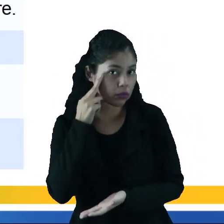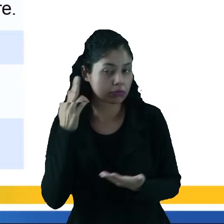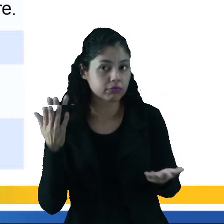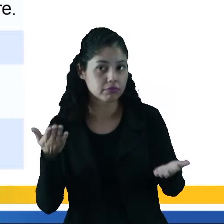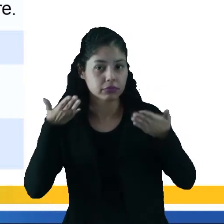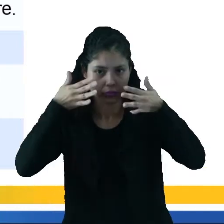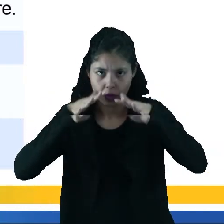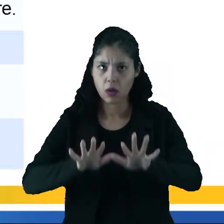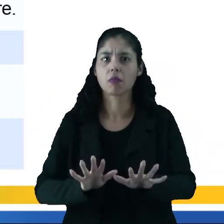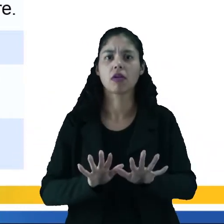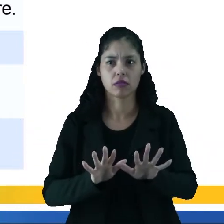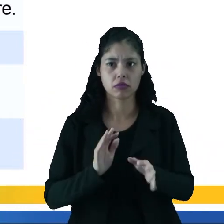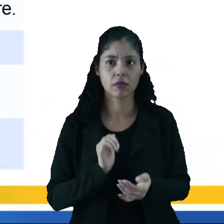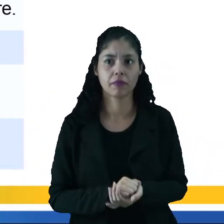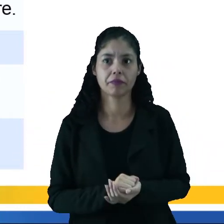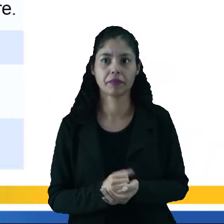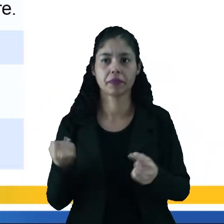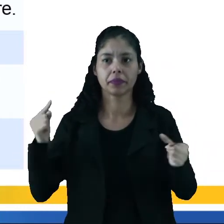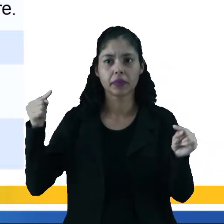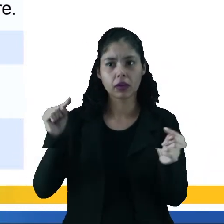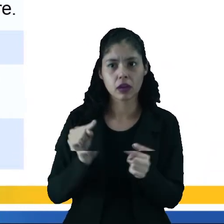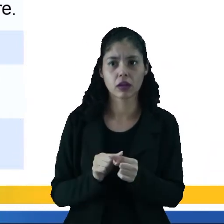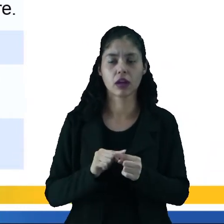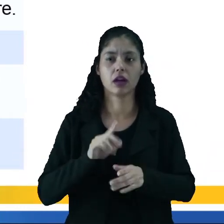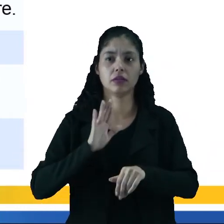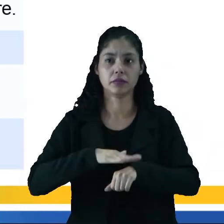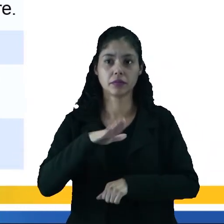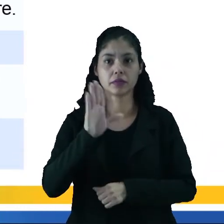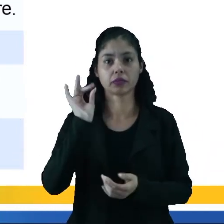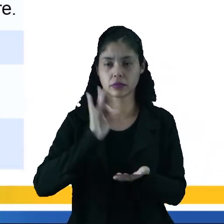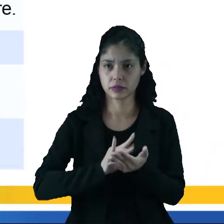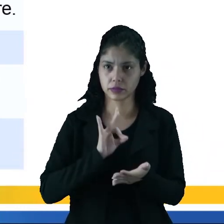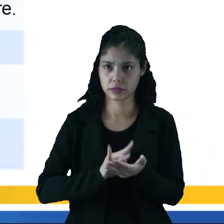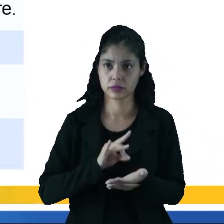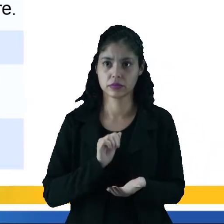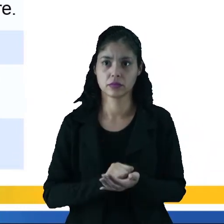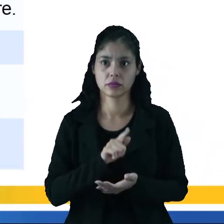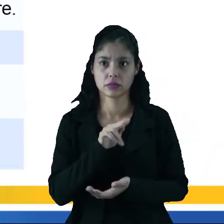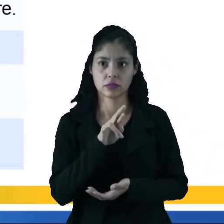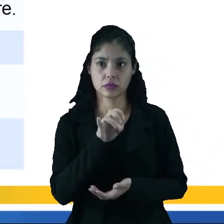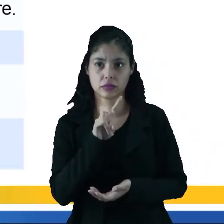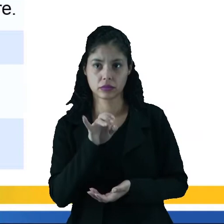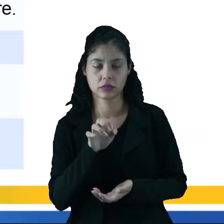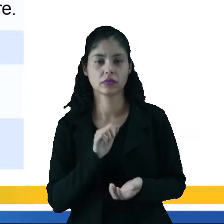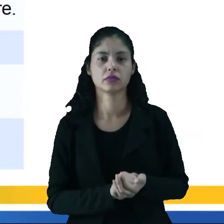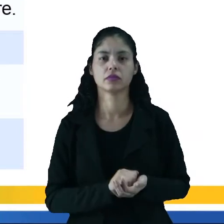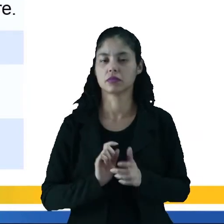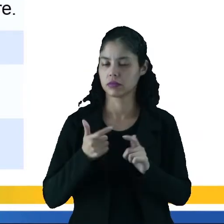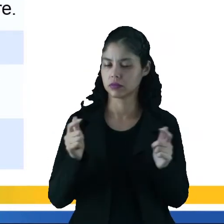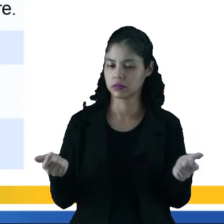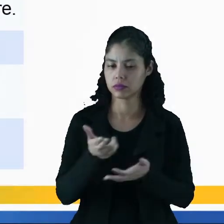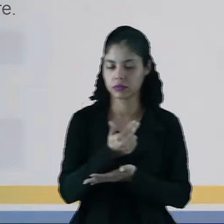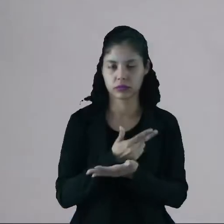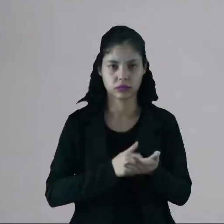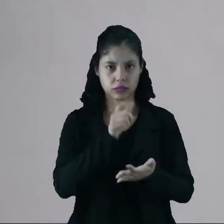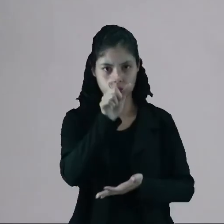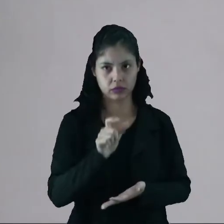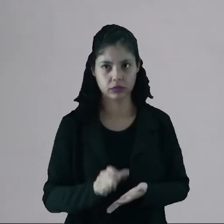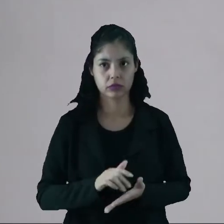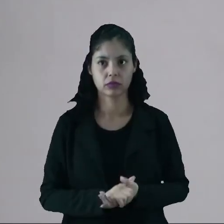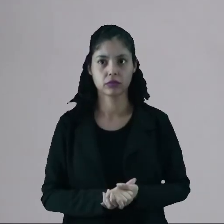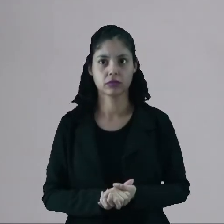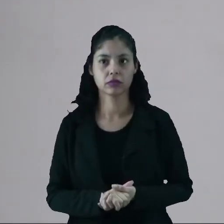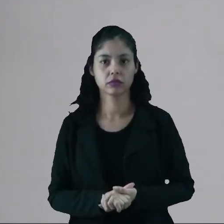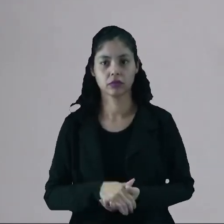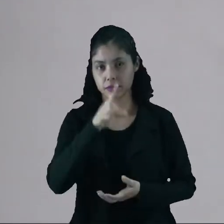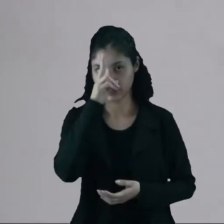comuns. Ele vai aproximar ao máximo da realidade. E Gustavo Colbert é o grande artista desse período.